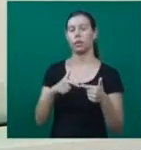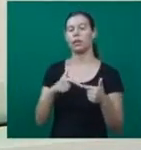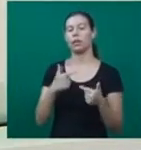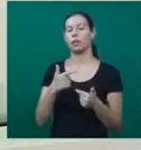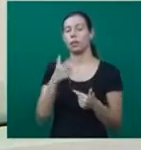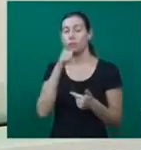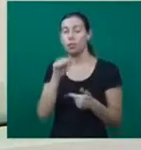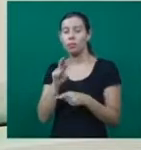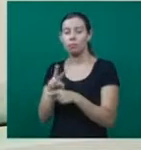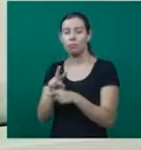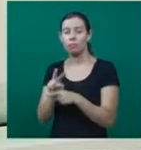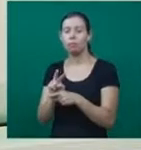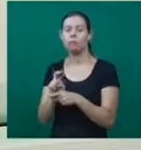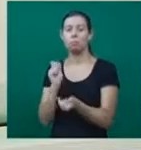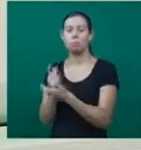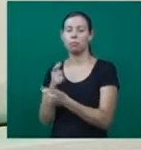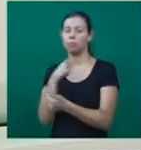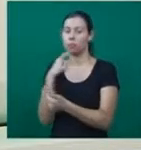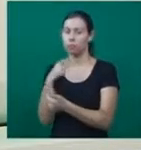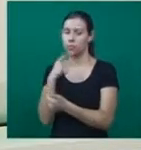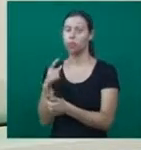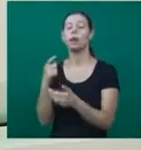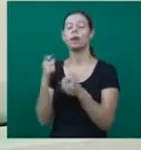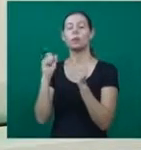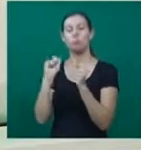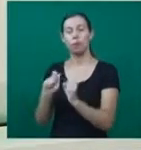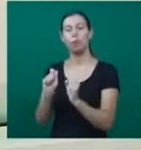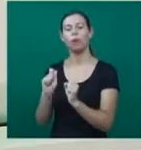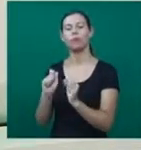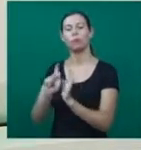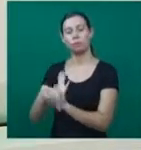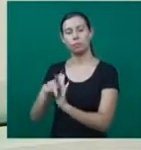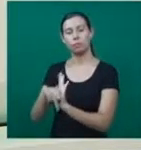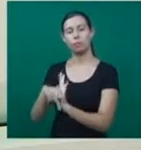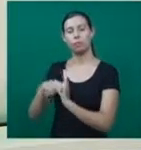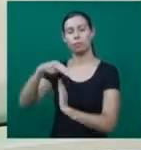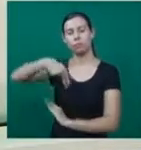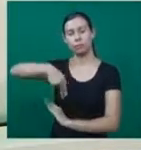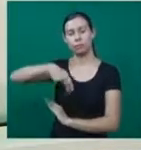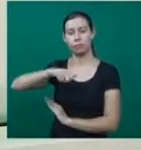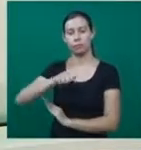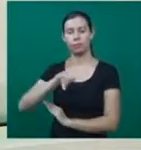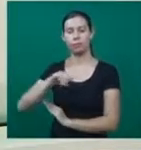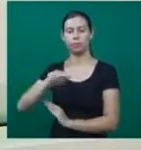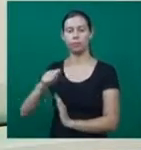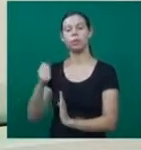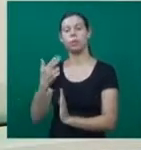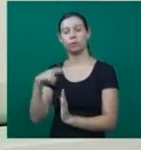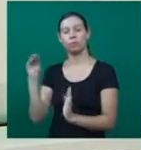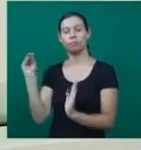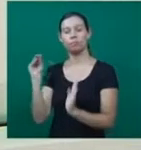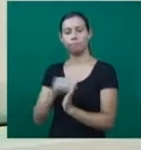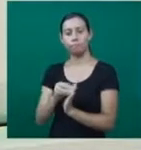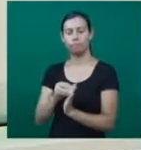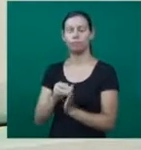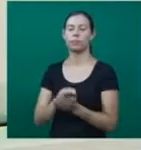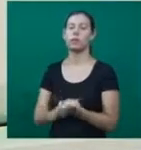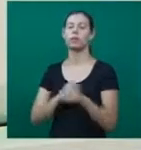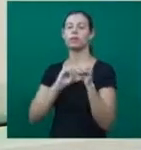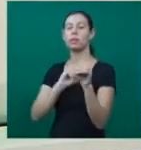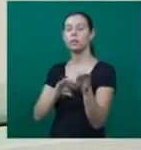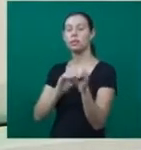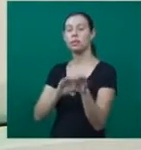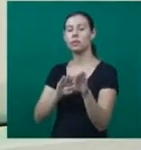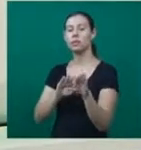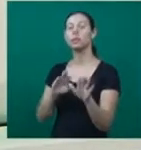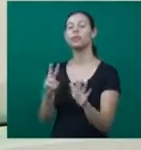ensino, cultura e esporte do projeto Núcleos de Apoio Integral à Criança e ao Adolescente. As aulas acontecem fora do horário